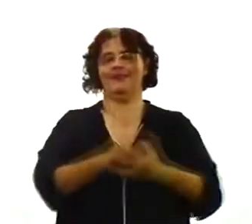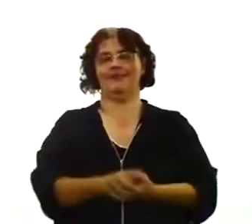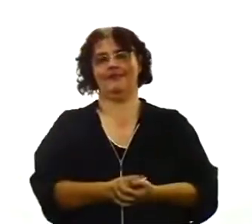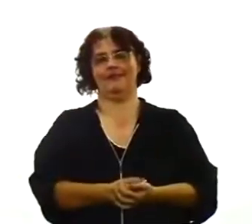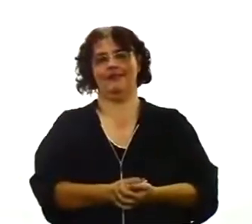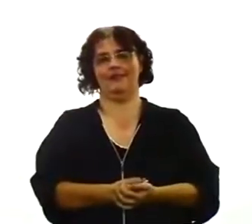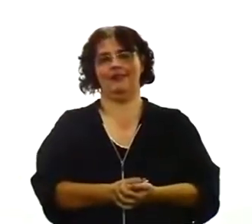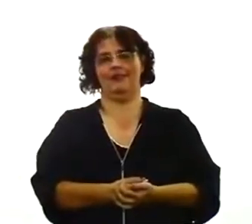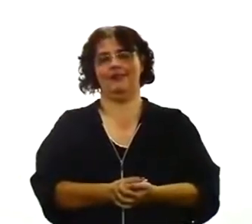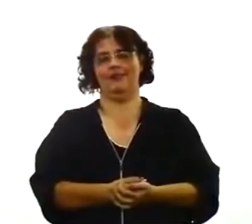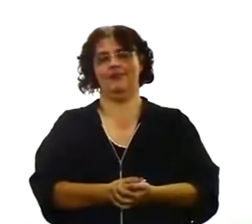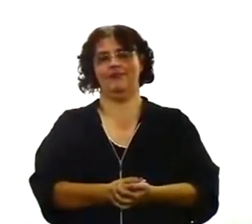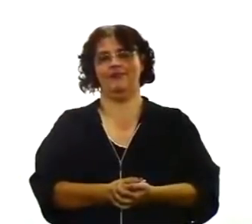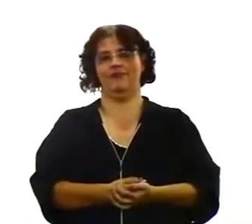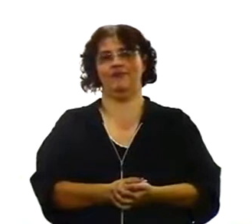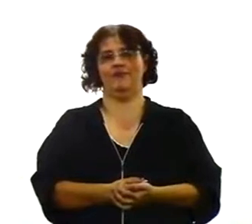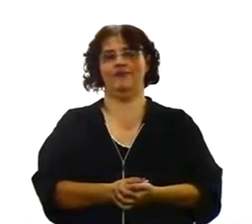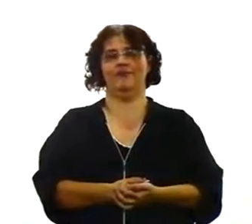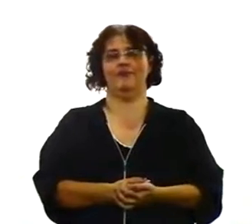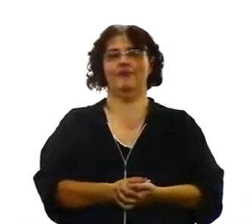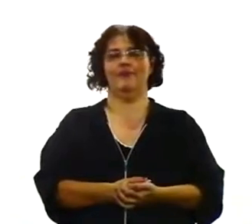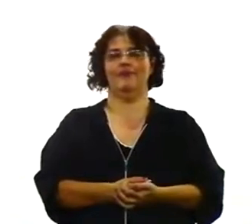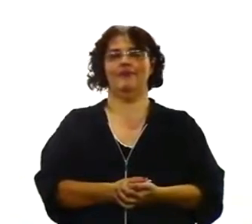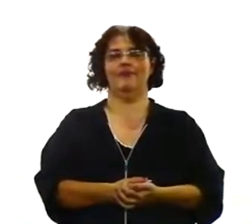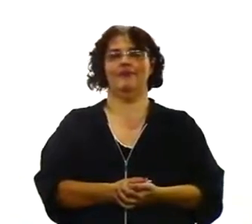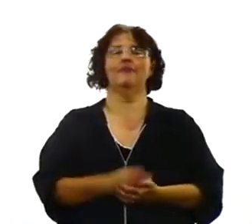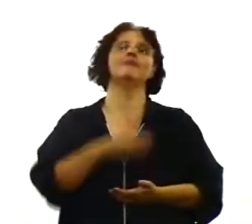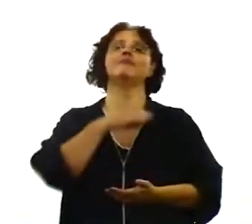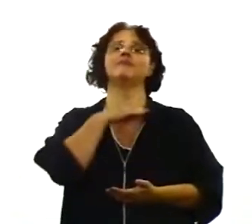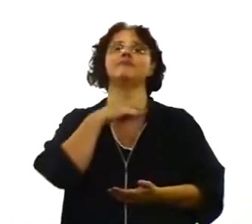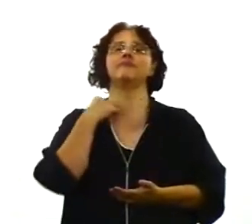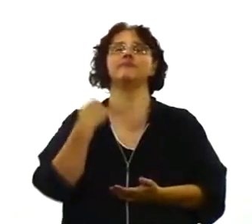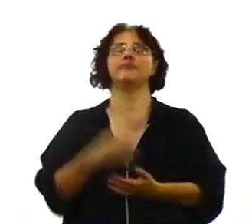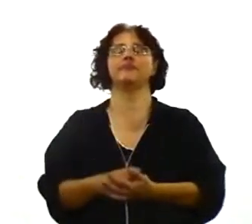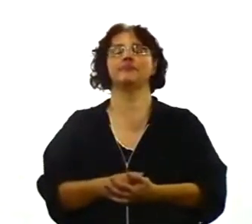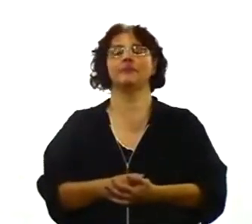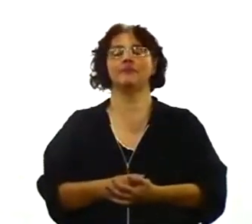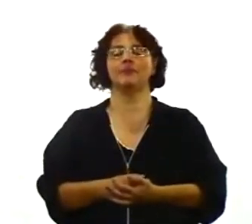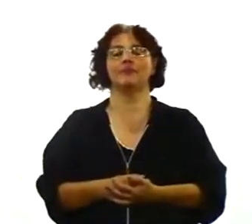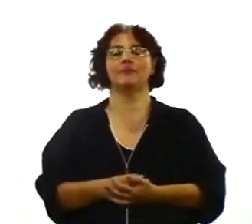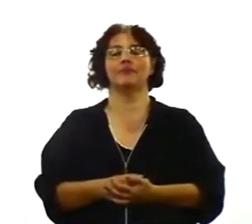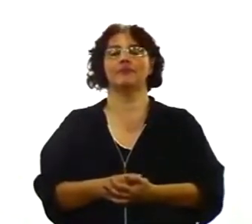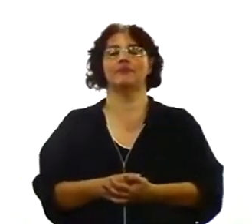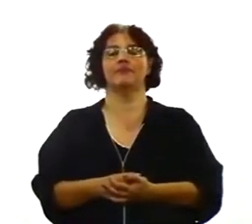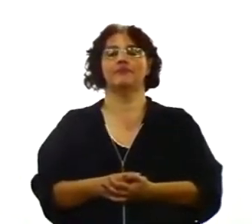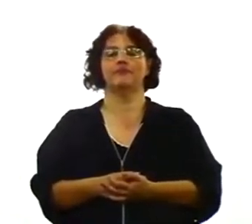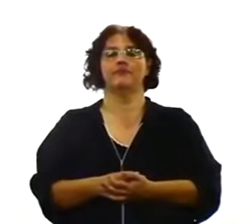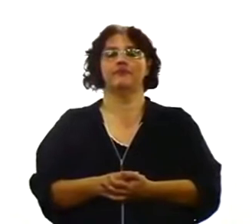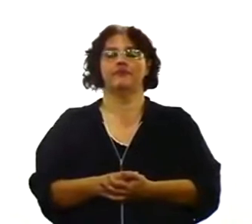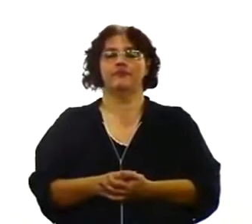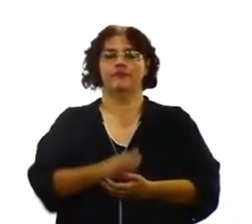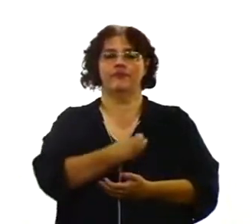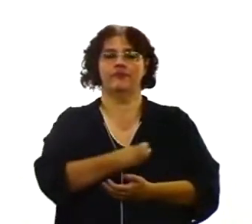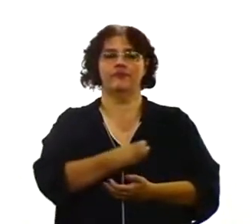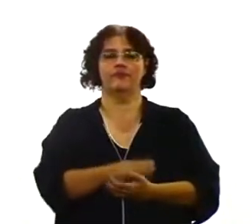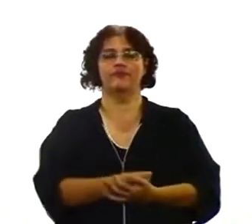mas de Cristo, a solidariedade da vida. Vamos compreender isso. Meus irmãos, Paulo